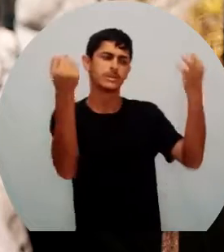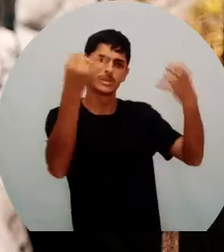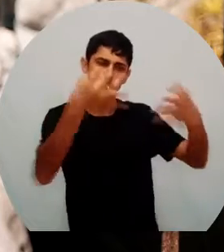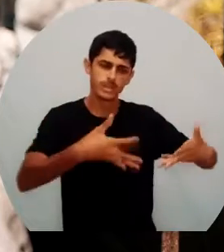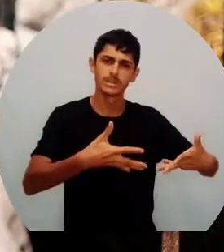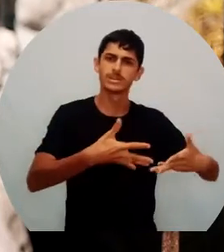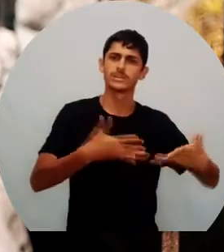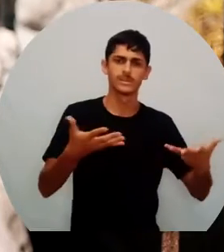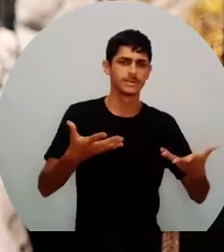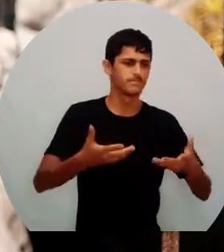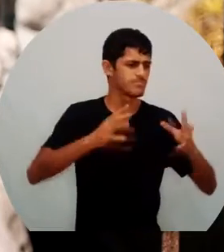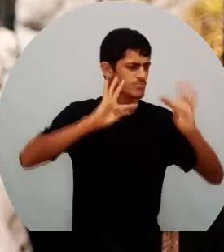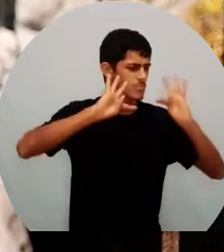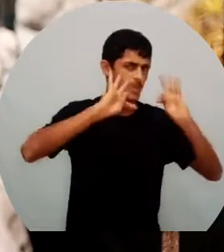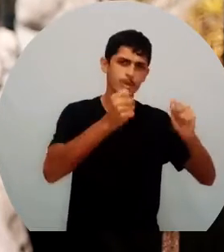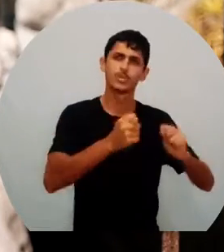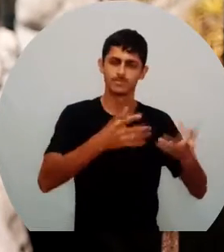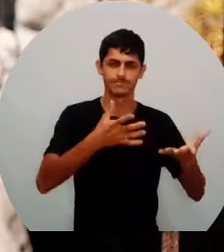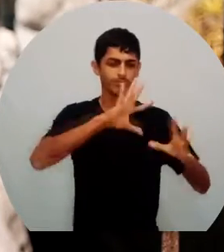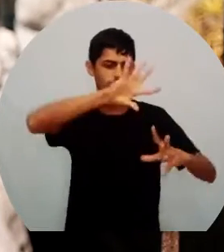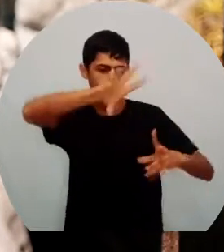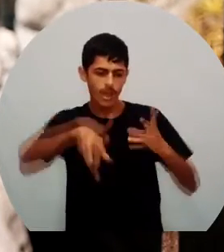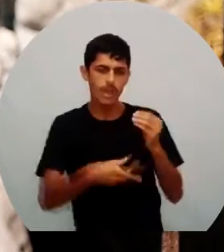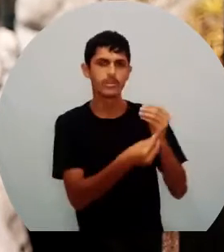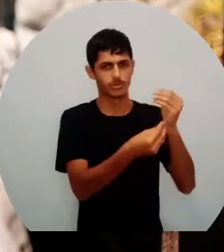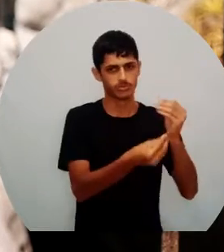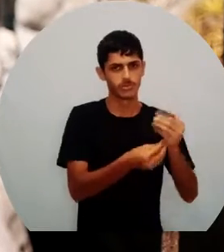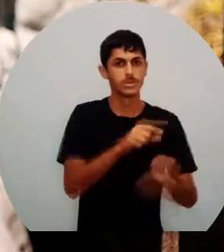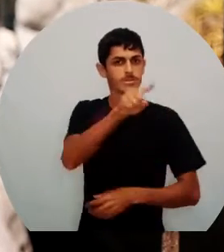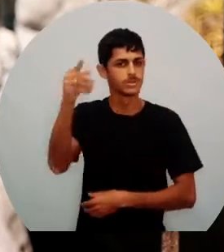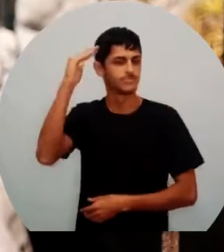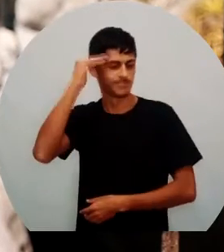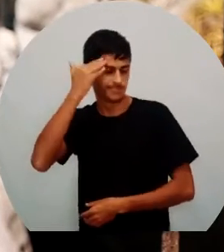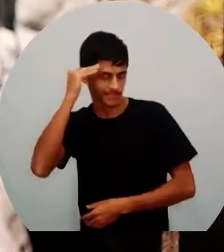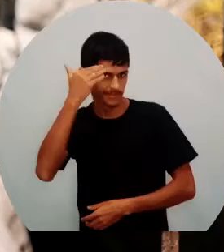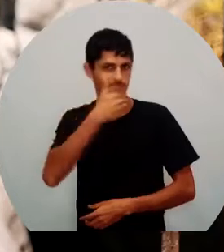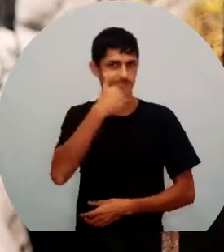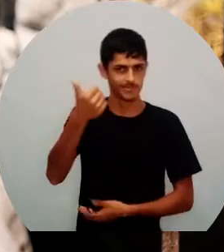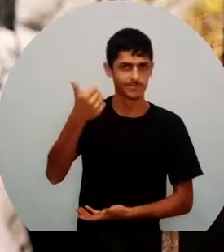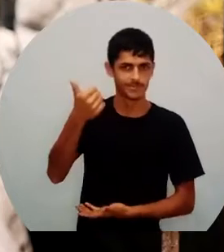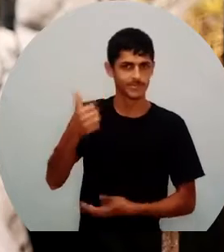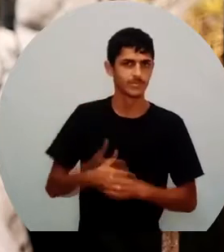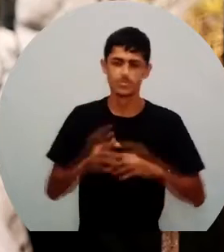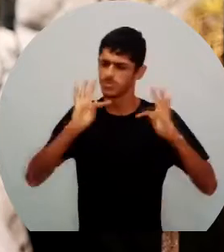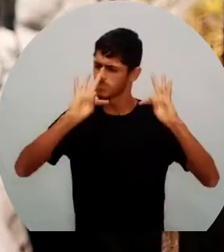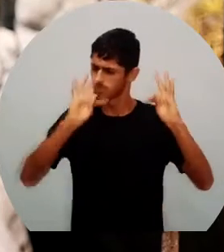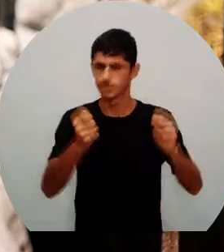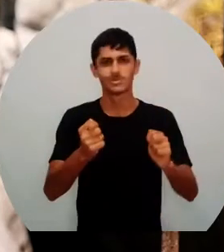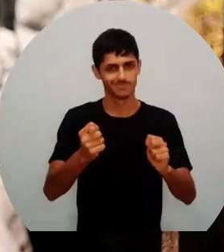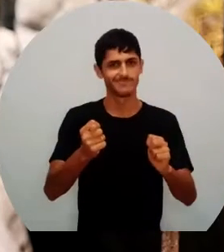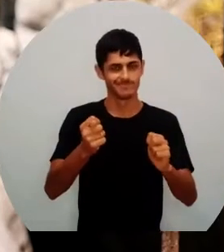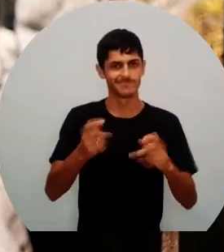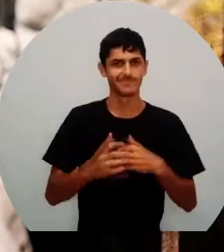águia chilena, sobre rapel, sobre sua caverna, sobre o sítio arqueológico Serra do Pará.